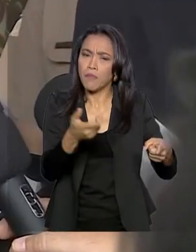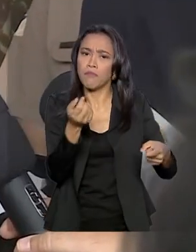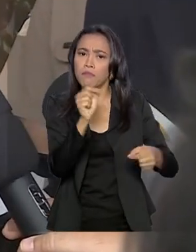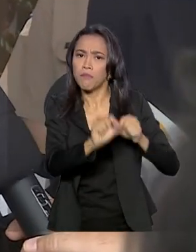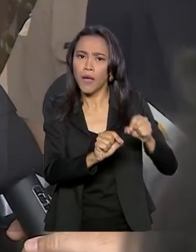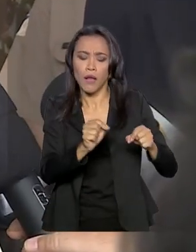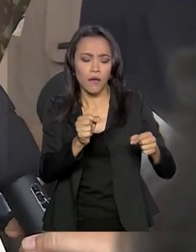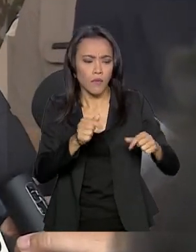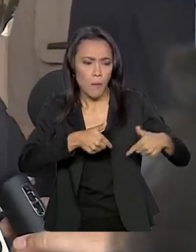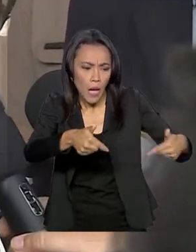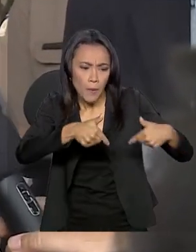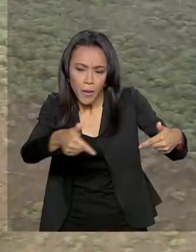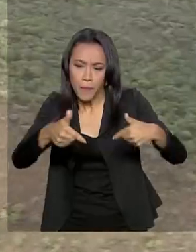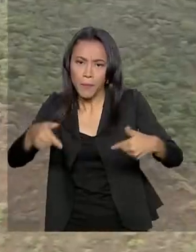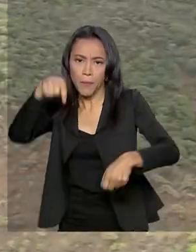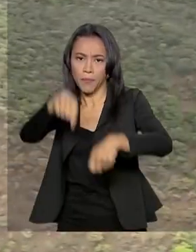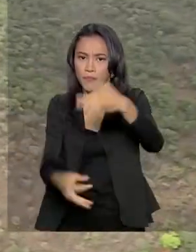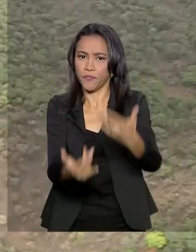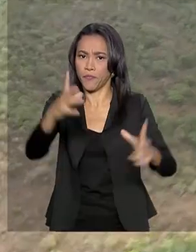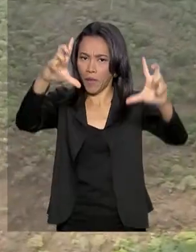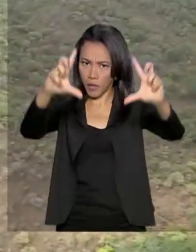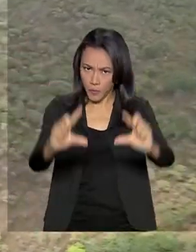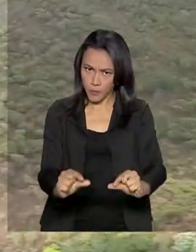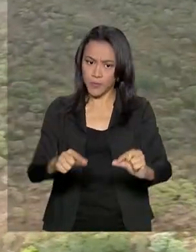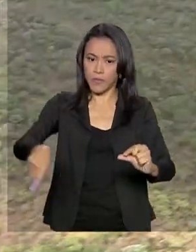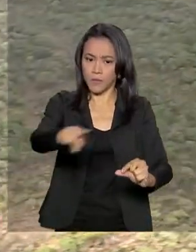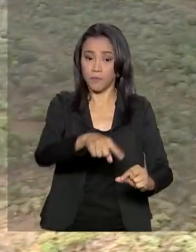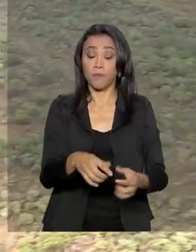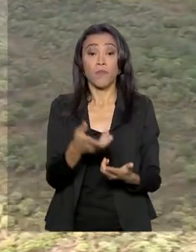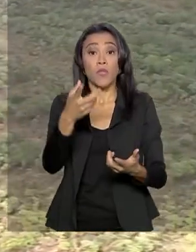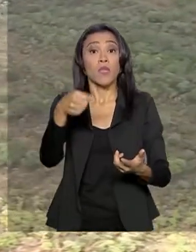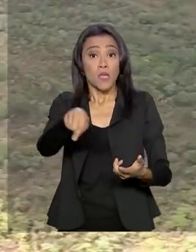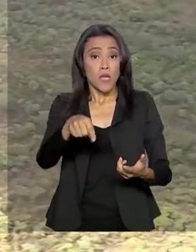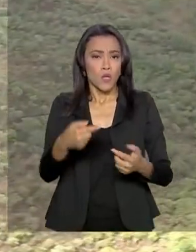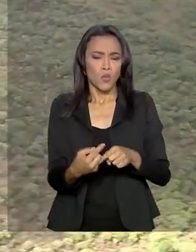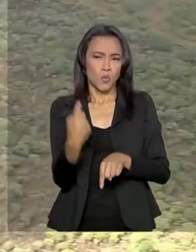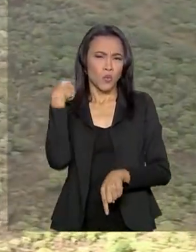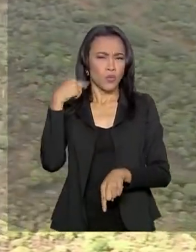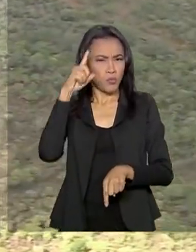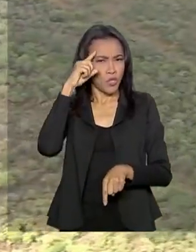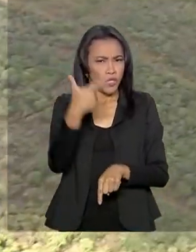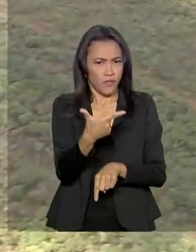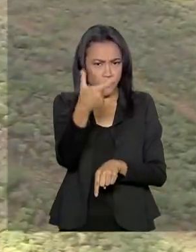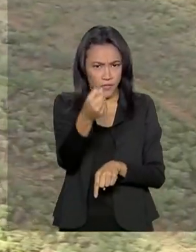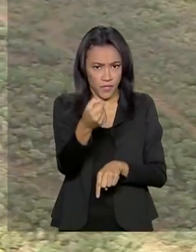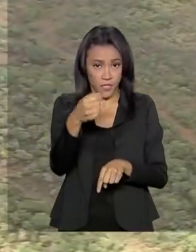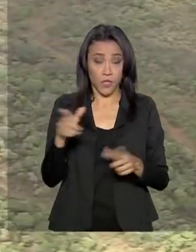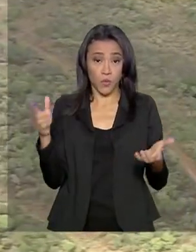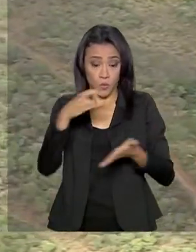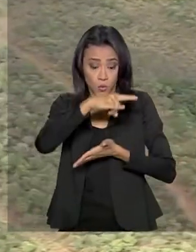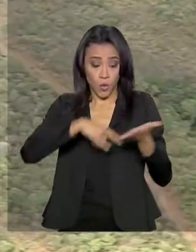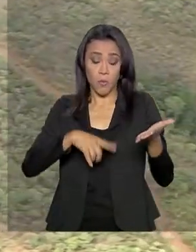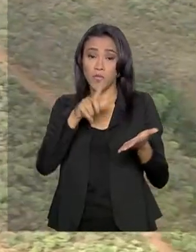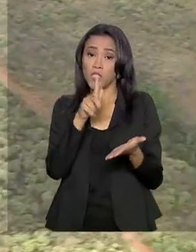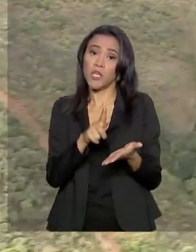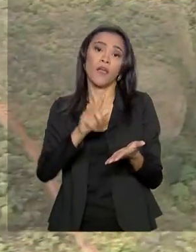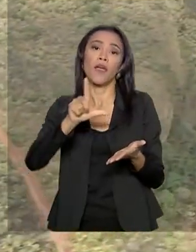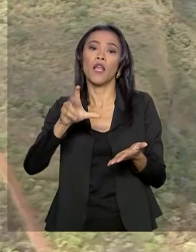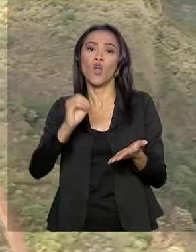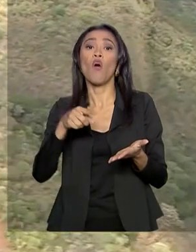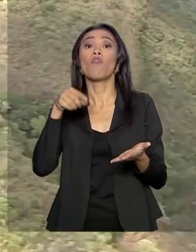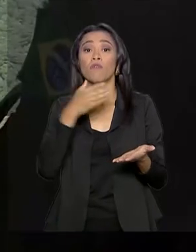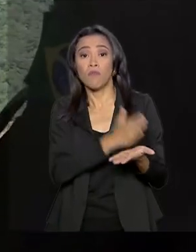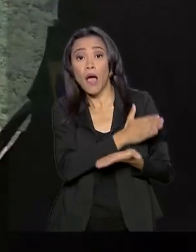ambiental como essa aqui. Apesar da redução nos focos de incêndio no último dia 20, a GLO foi prorrogada até 24